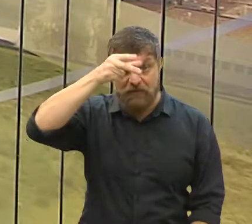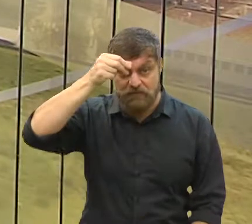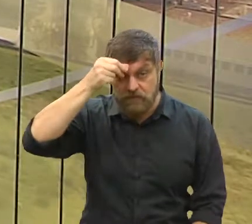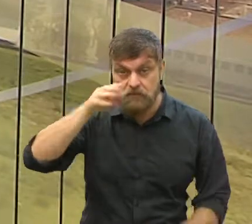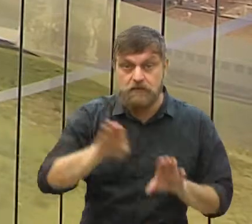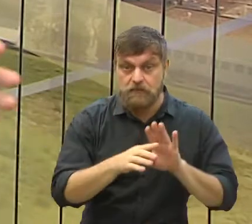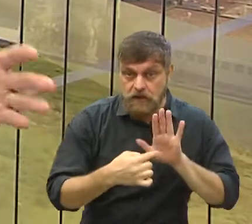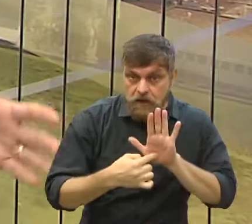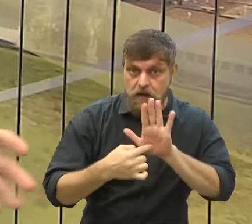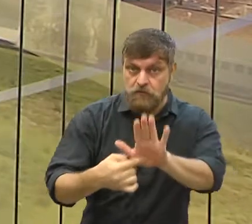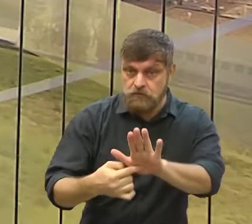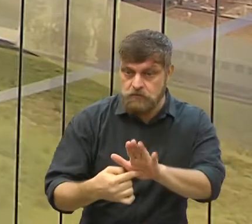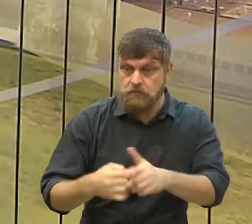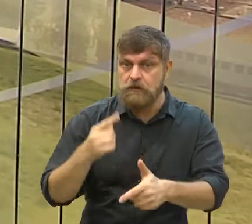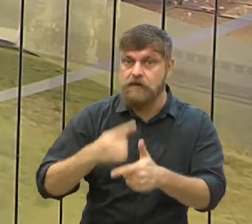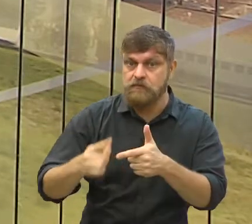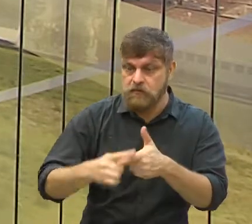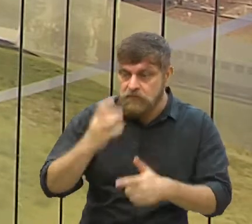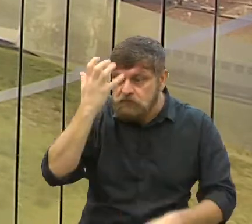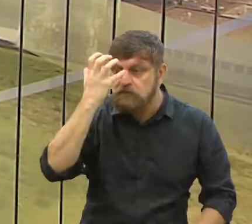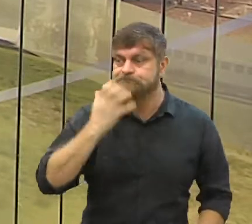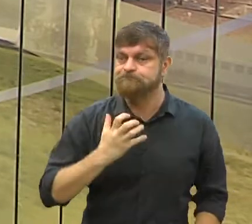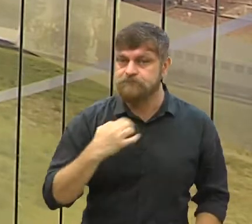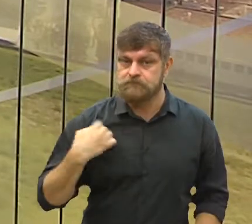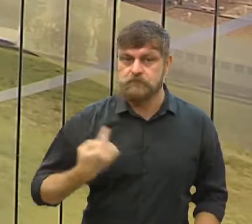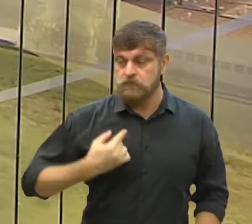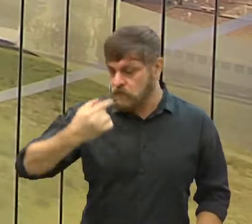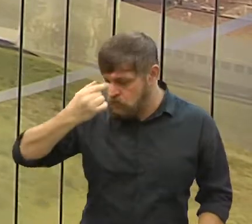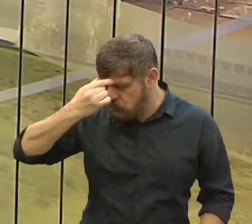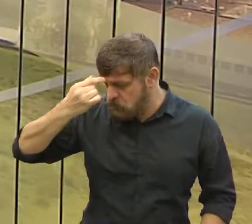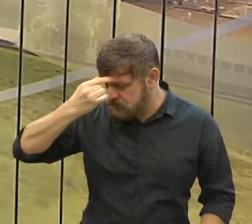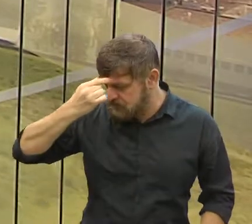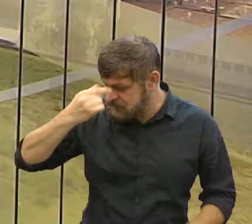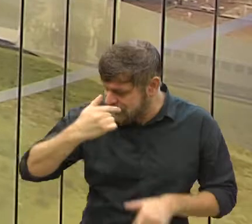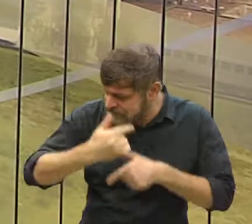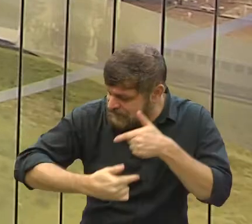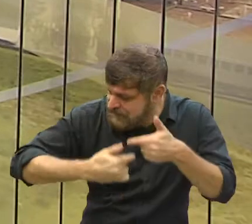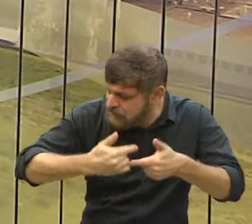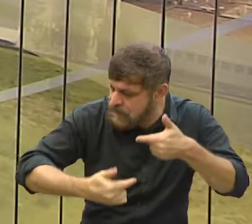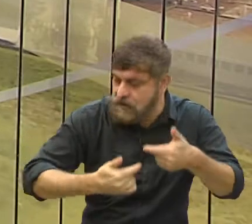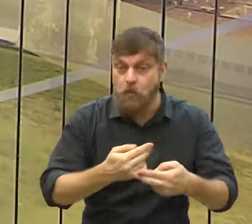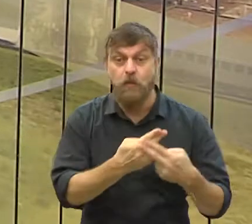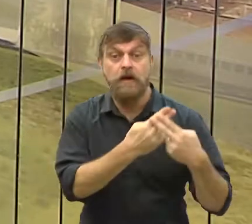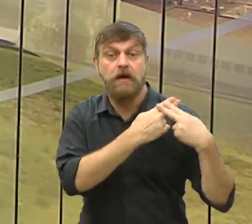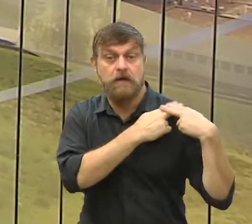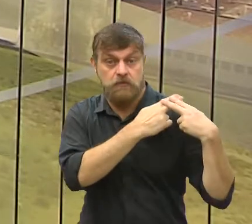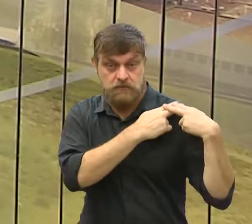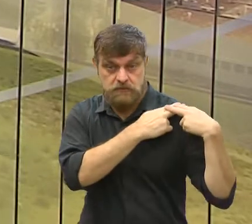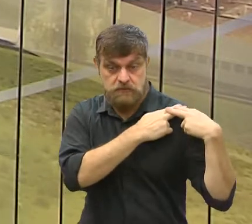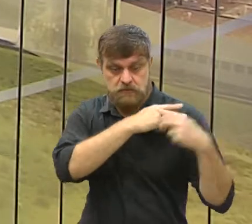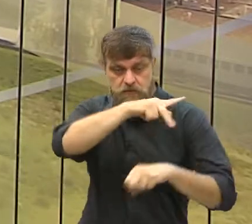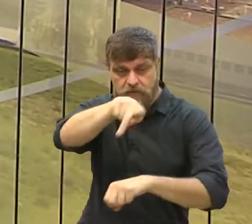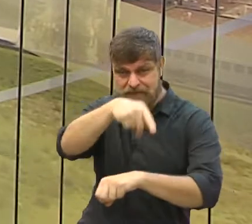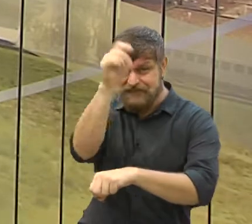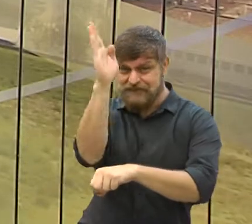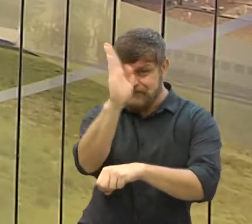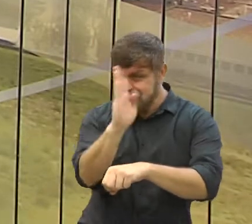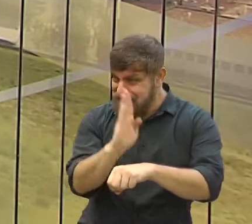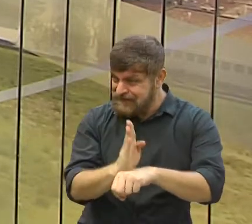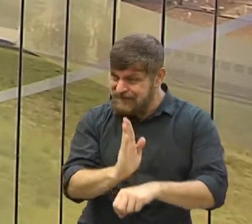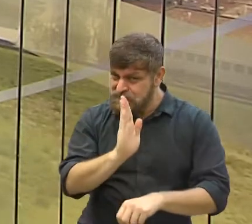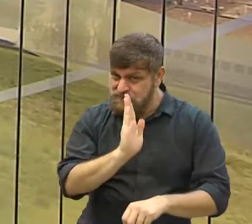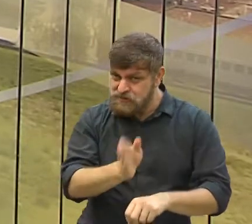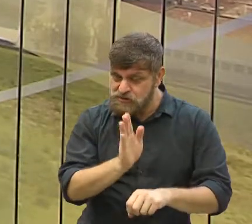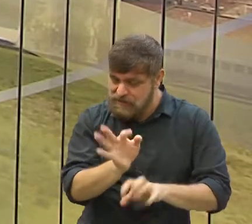o executivo, também sinalizou que a coisa é importante, nós temos que ter consciência, trabalhar com responsabilidade. O